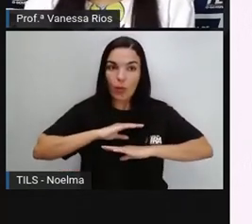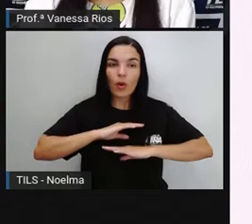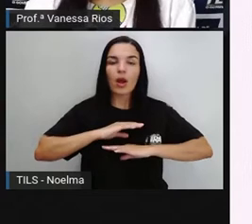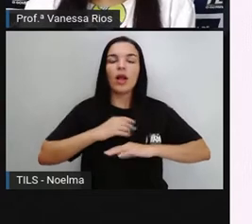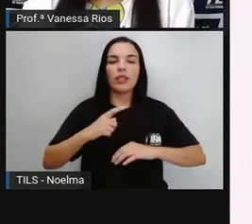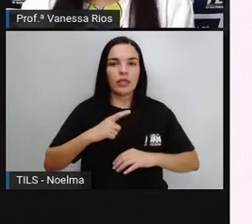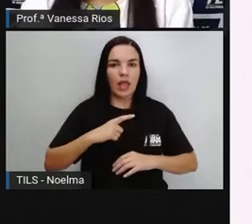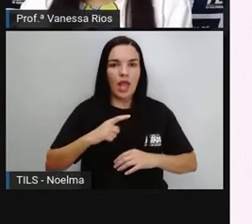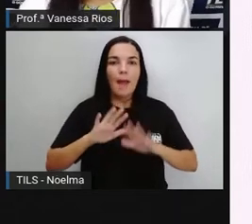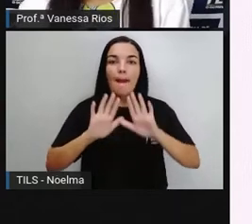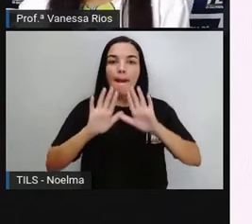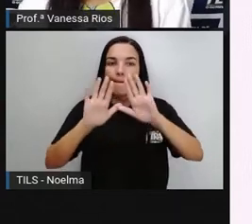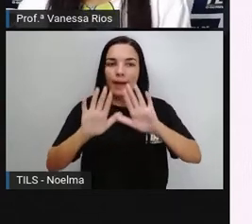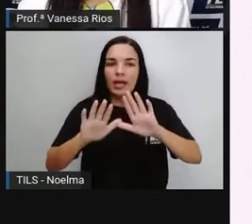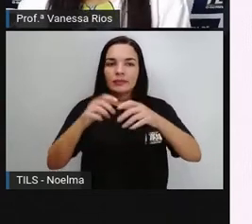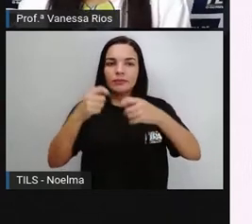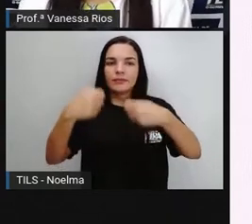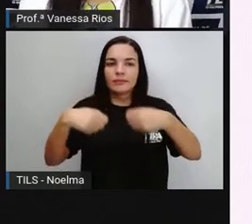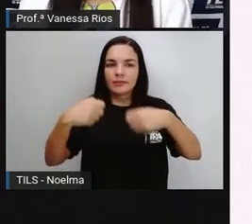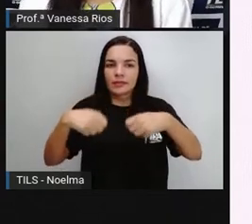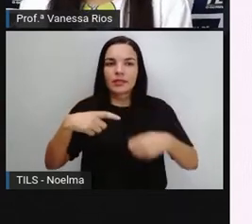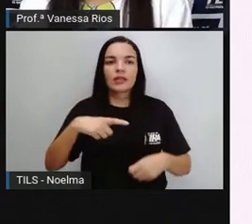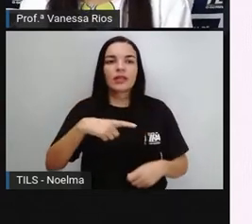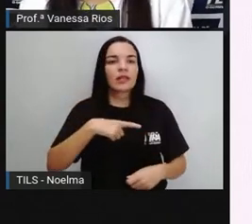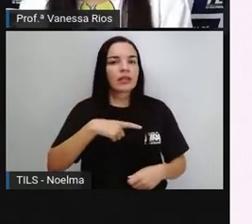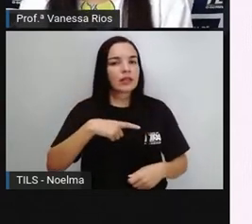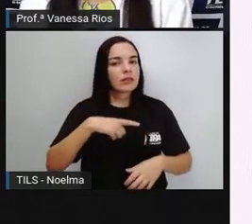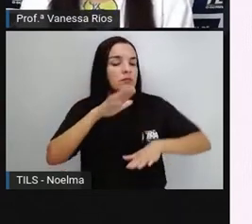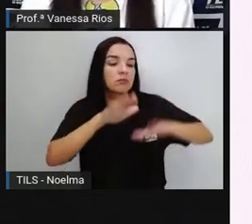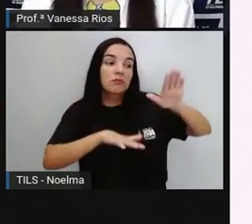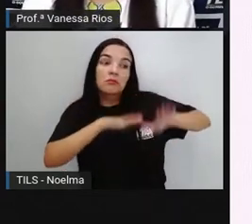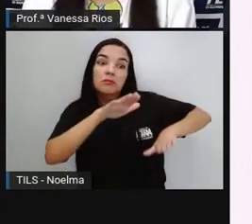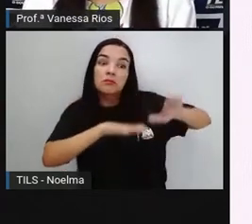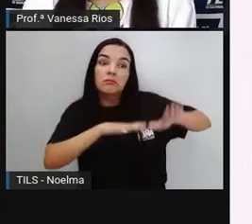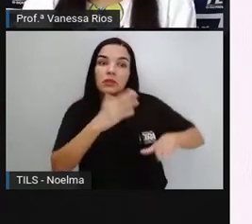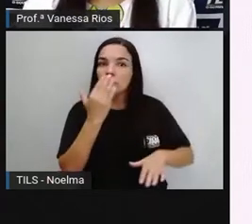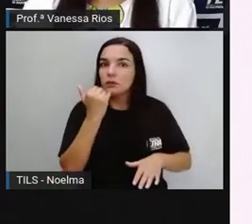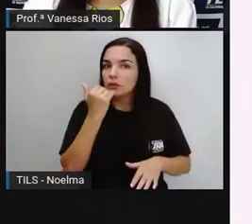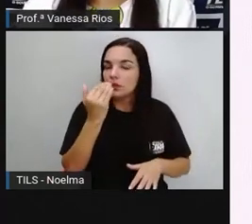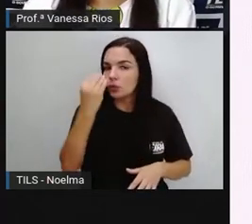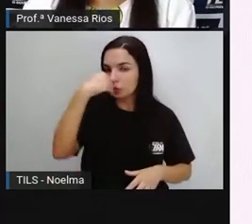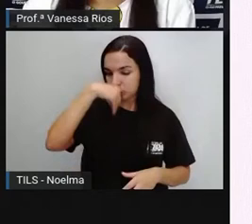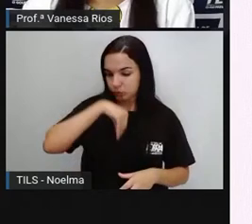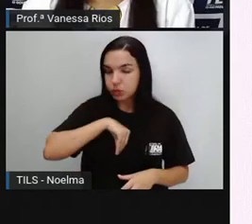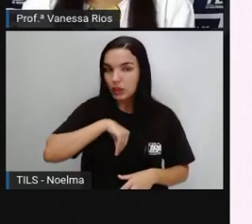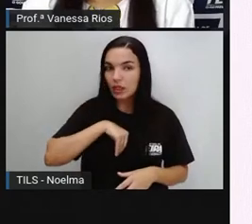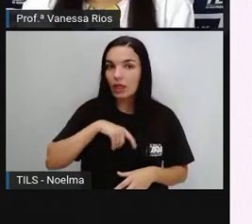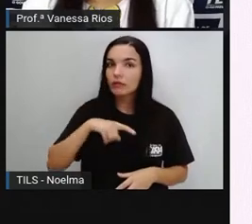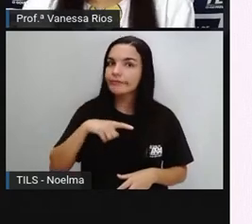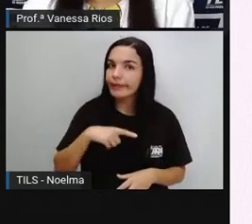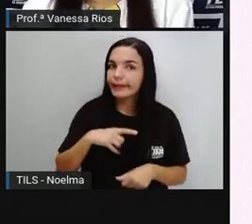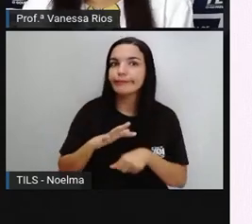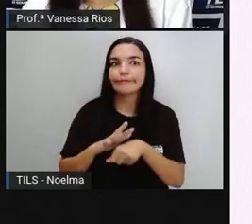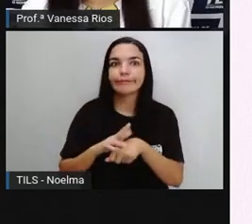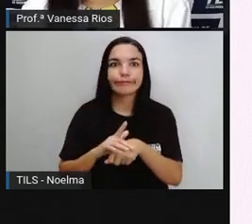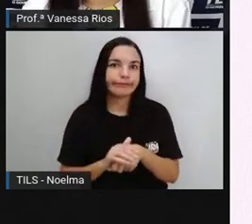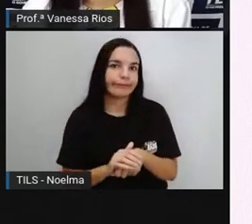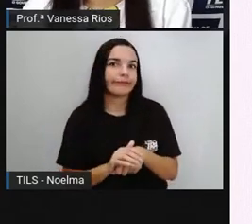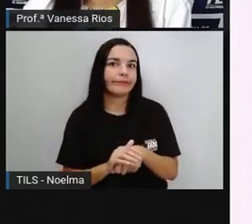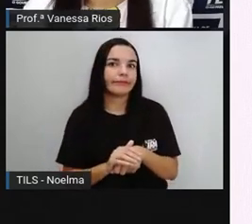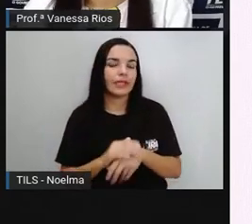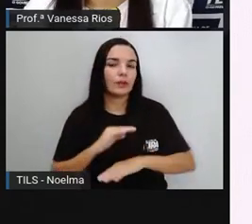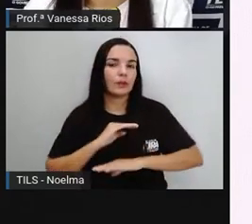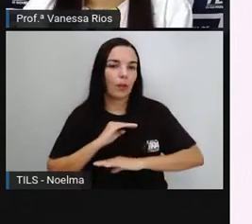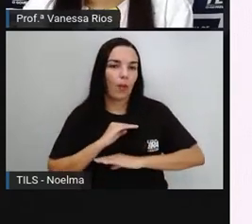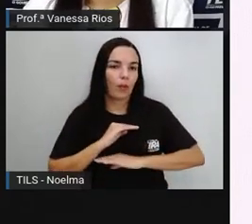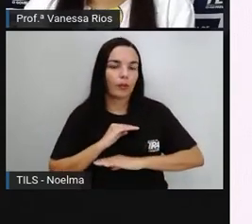contêm. Mas a gente pode, de repente, dependendo do alimento que nós ingerimos, trazer doenças para o